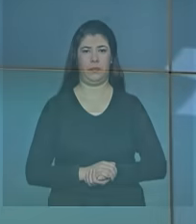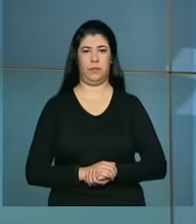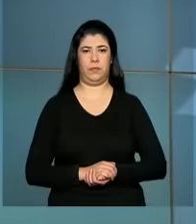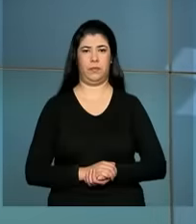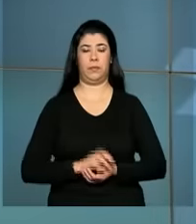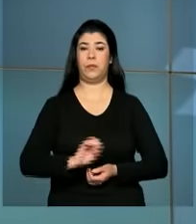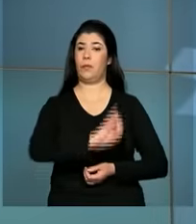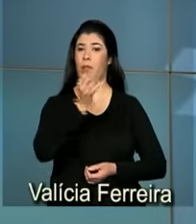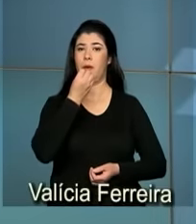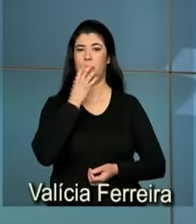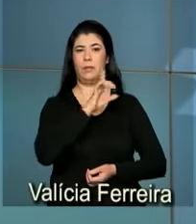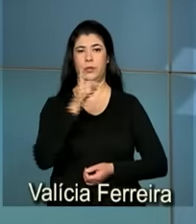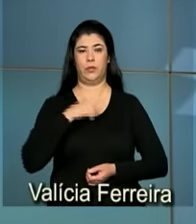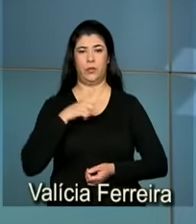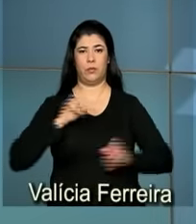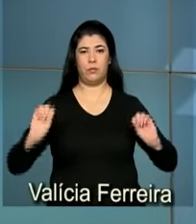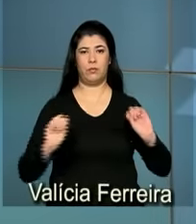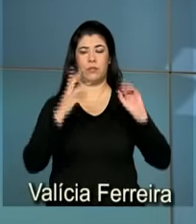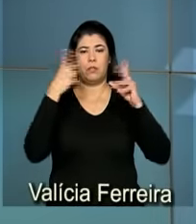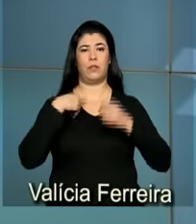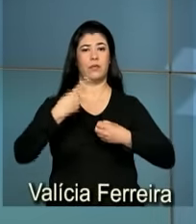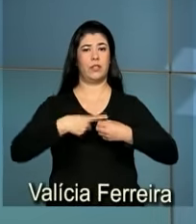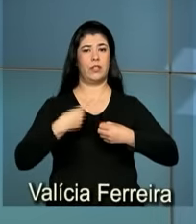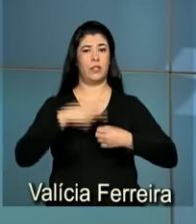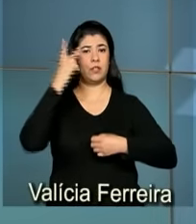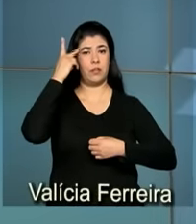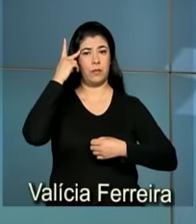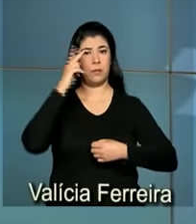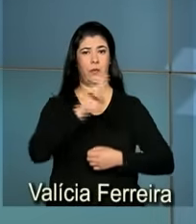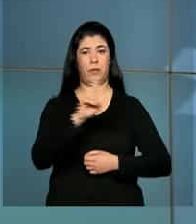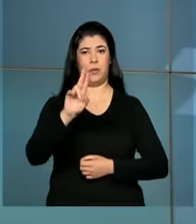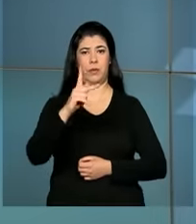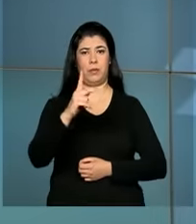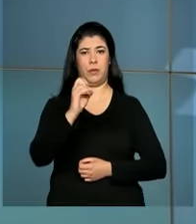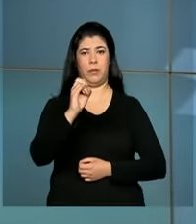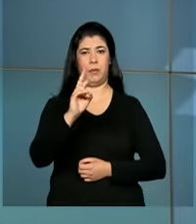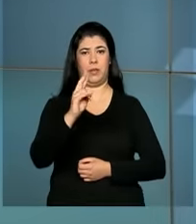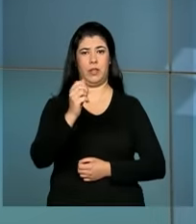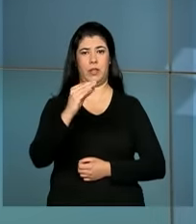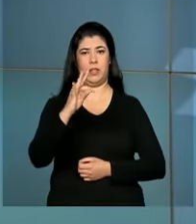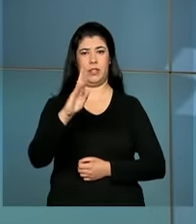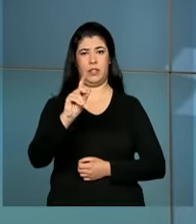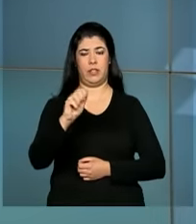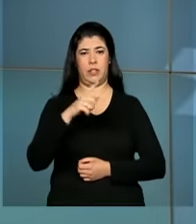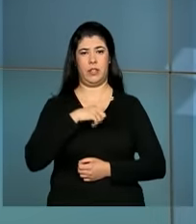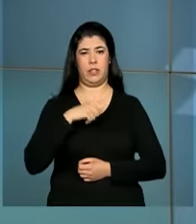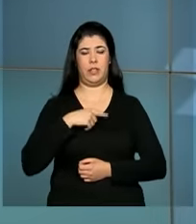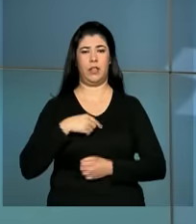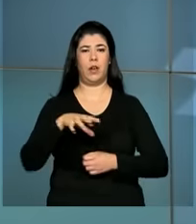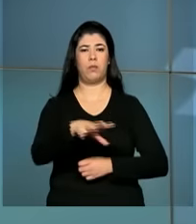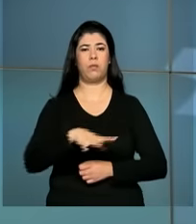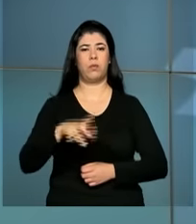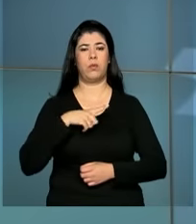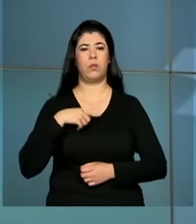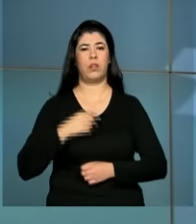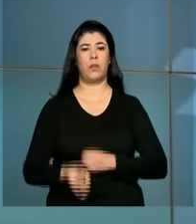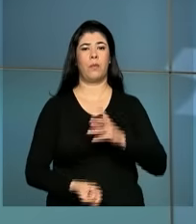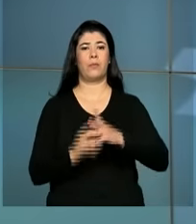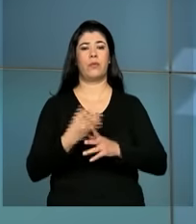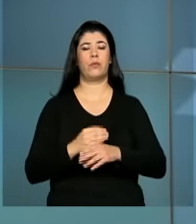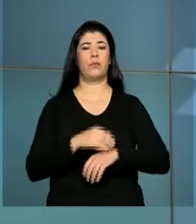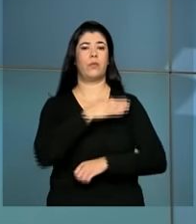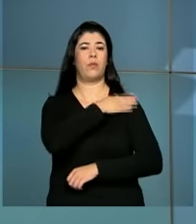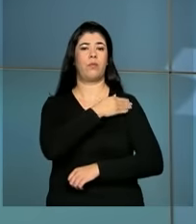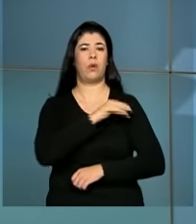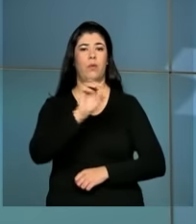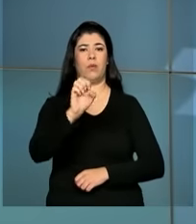Olá, bom dia. Será inaugurada hoje em Piracicaba, no estado de São Paulo, a unidade de produção de etanol 2G da raiz em